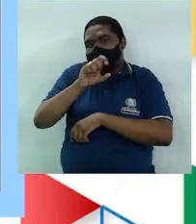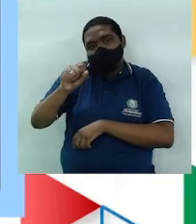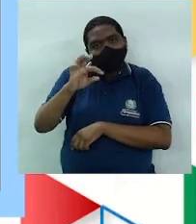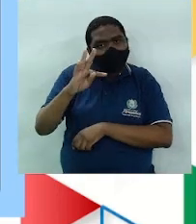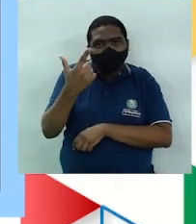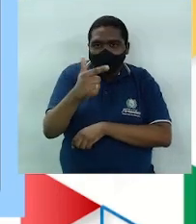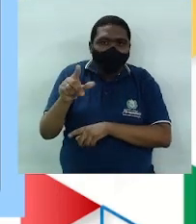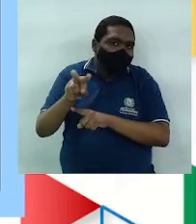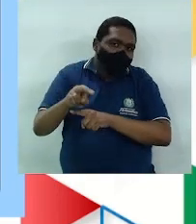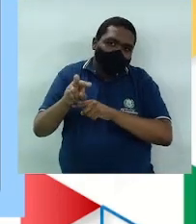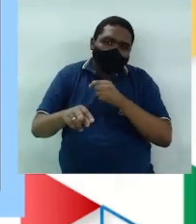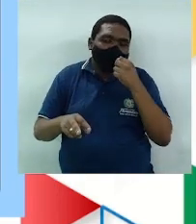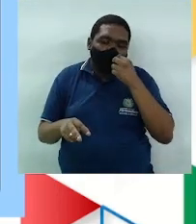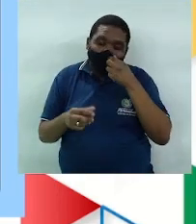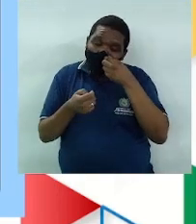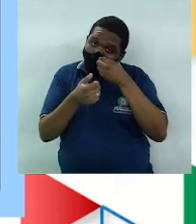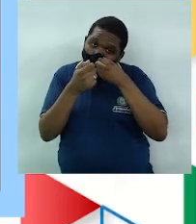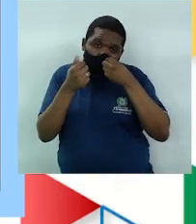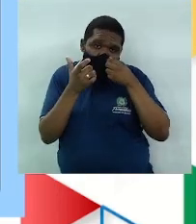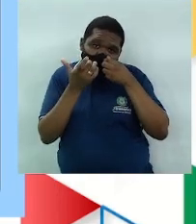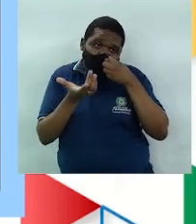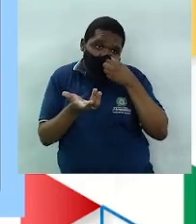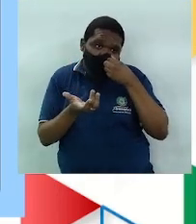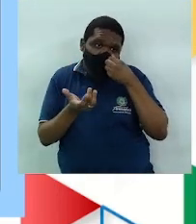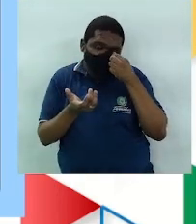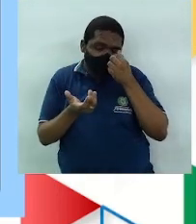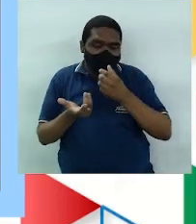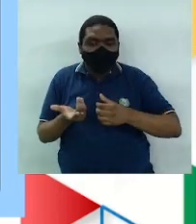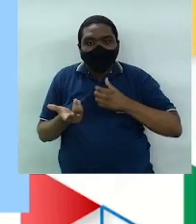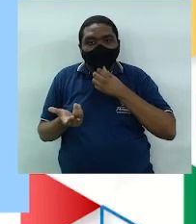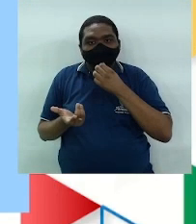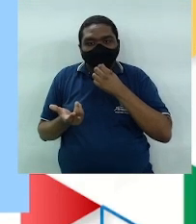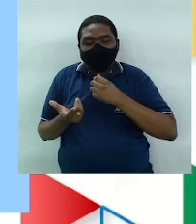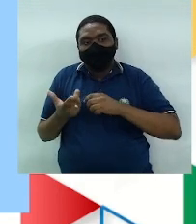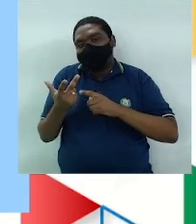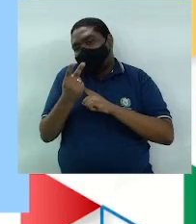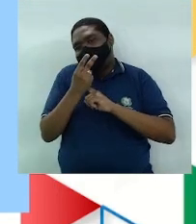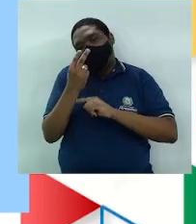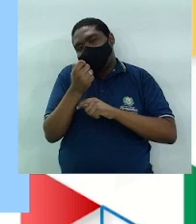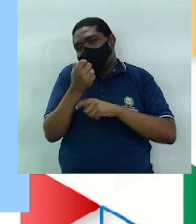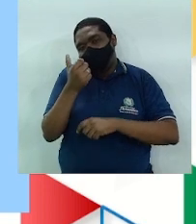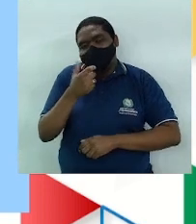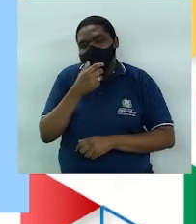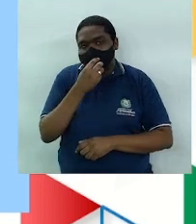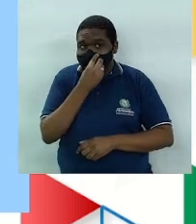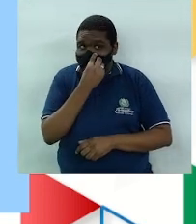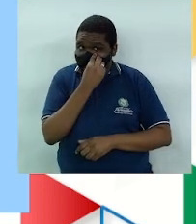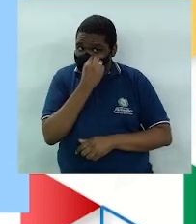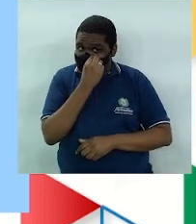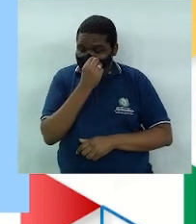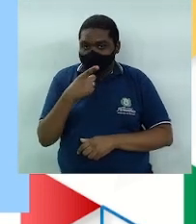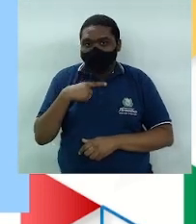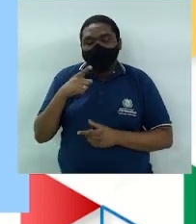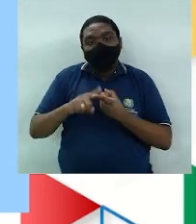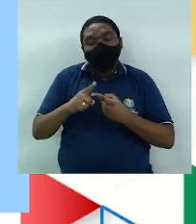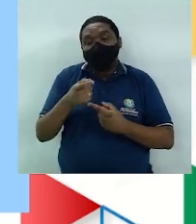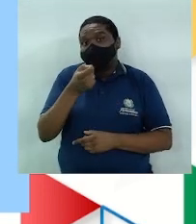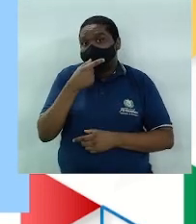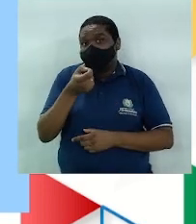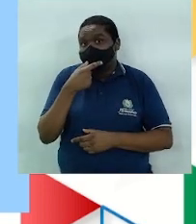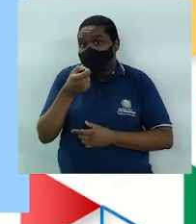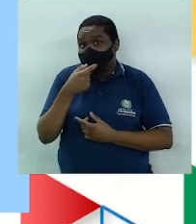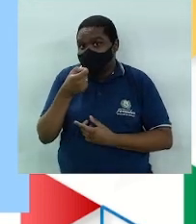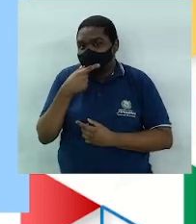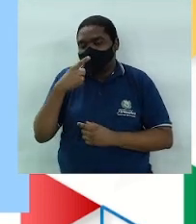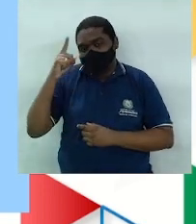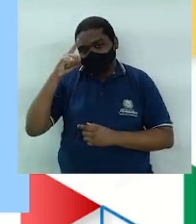e é um método pouco eficaz, tá certo? Vamos lá, na tela. Existe a pílula diária, tá certo? Então,